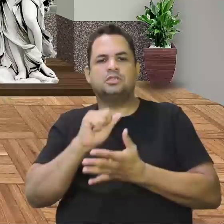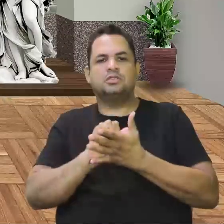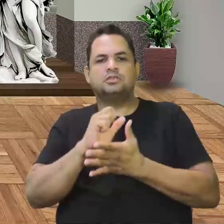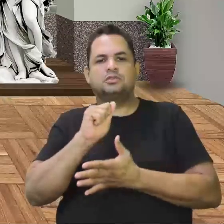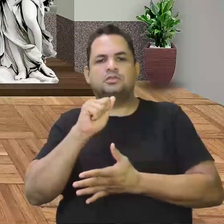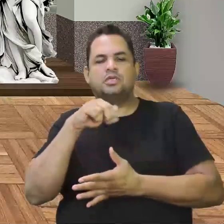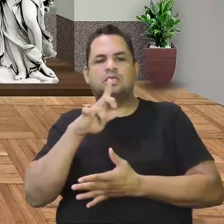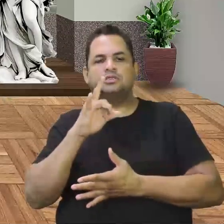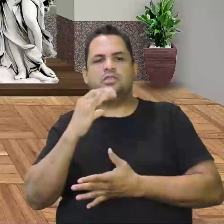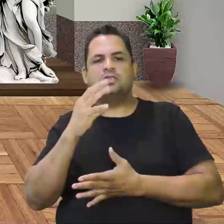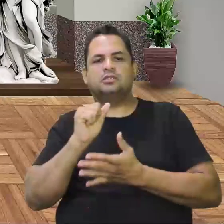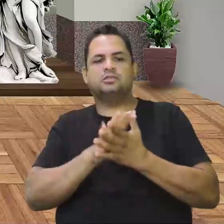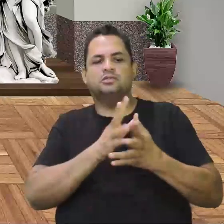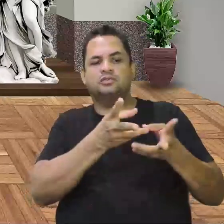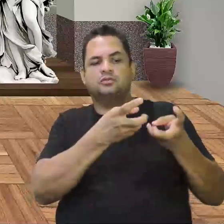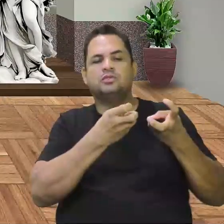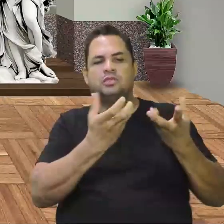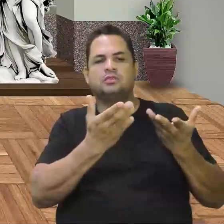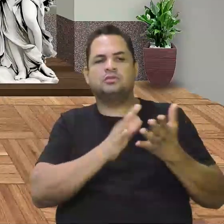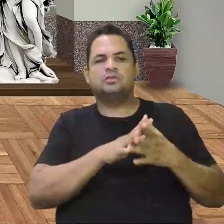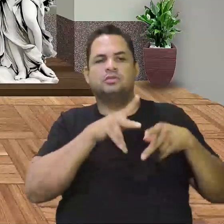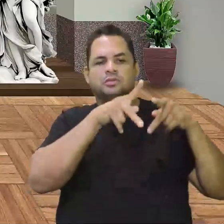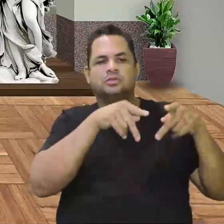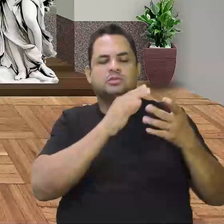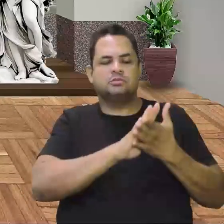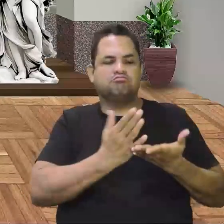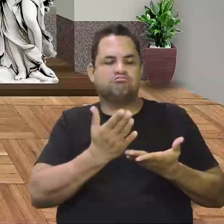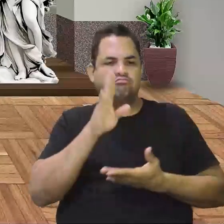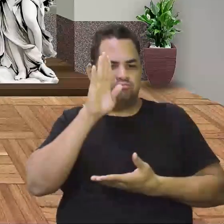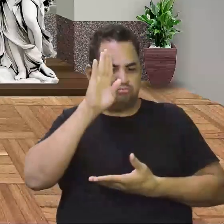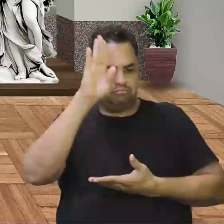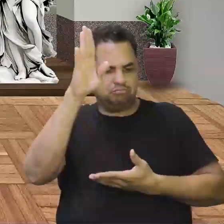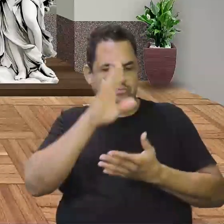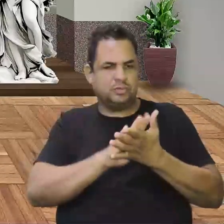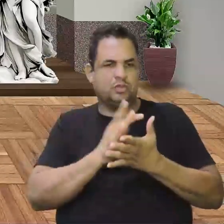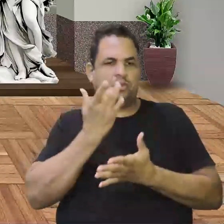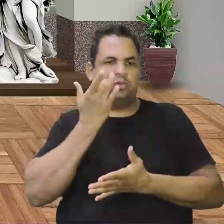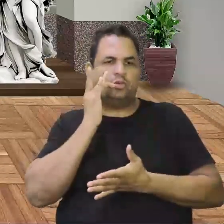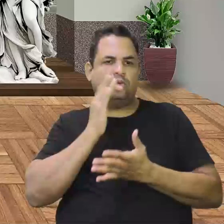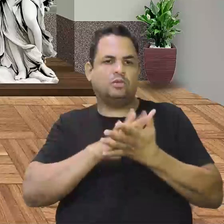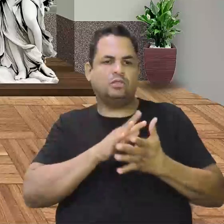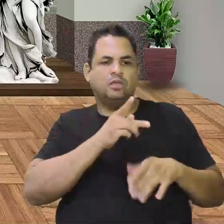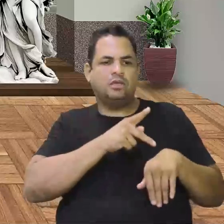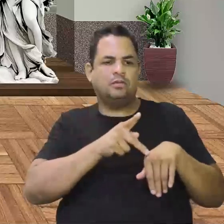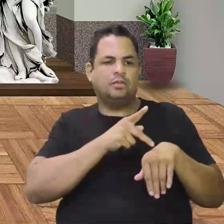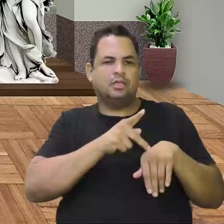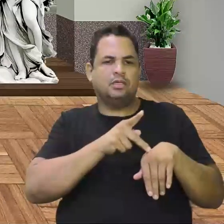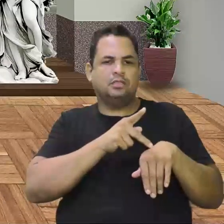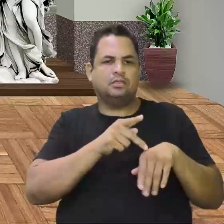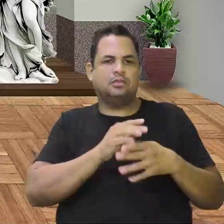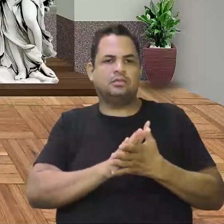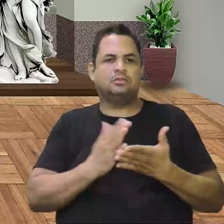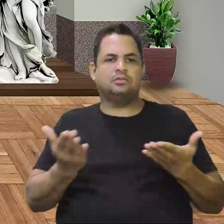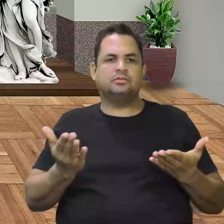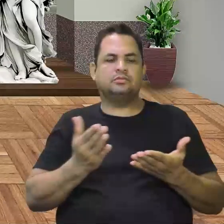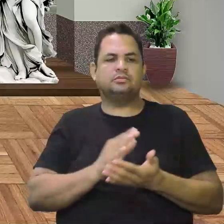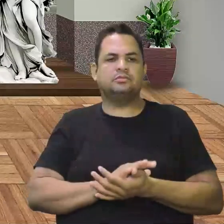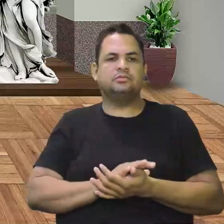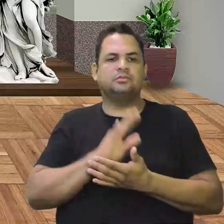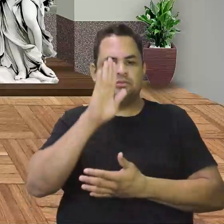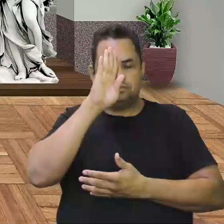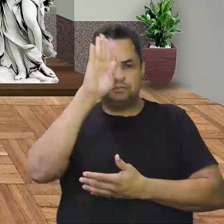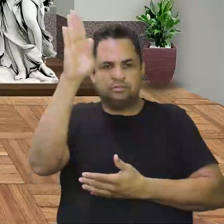riqueza que esse povo tem na terra. Principalmente o ouro e a prata. O ouro e a prata vai ser